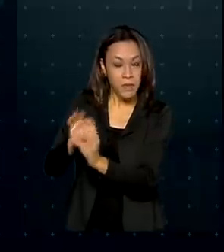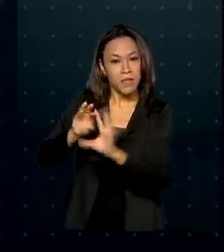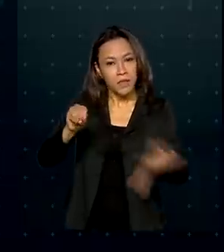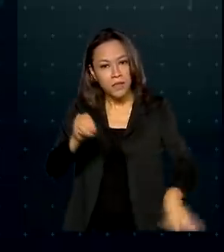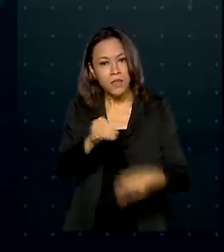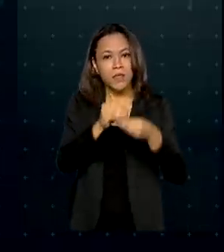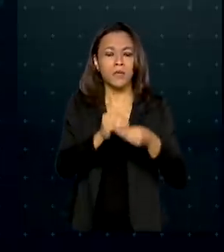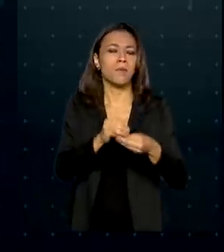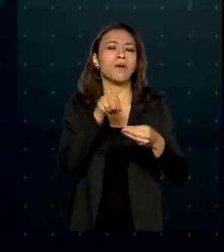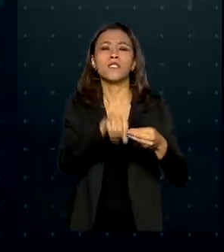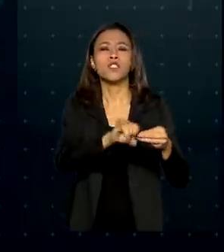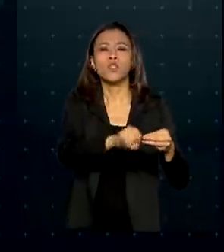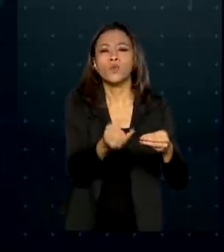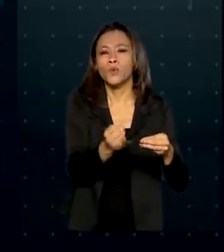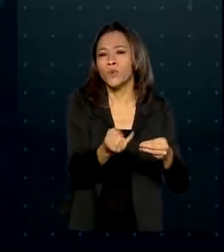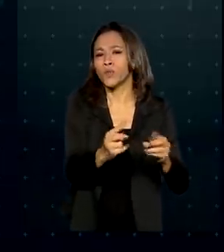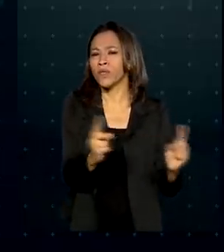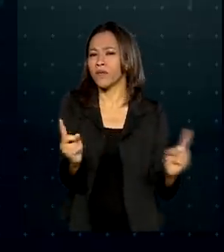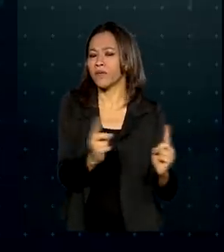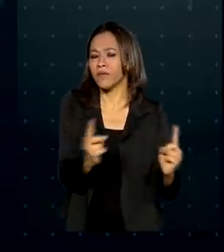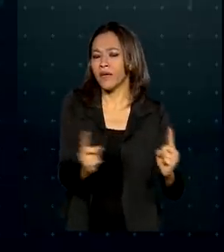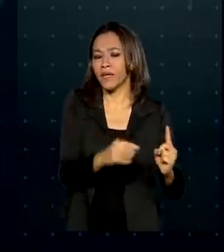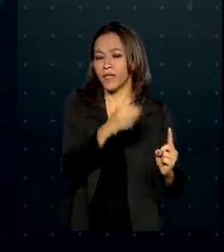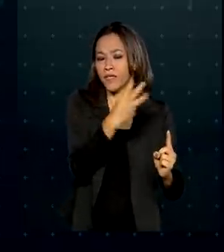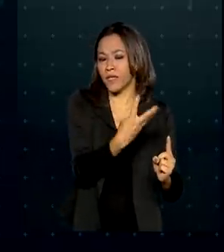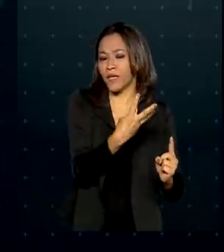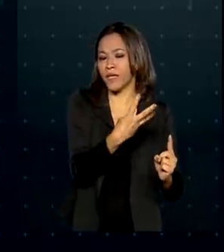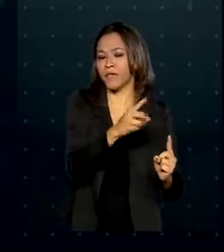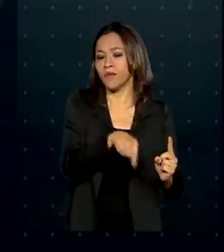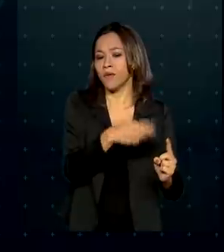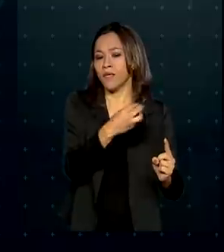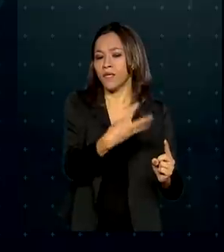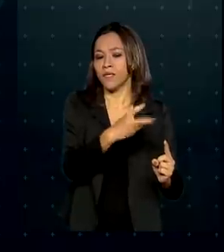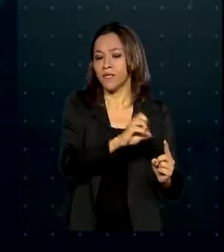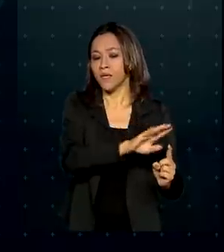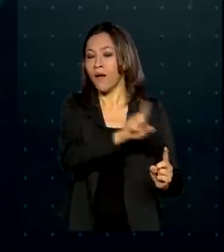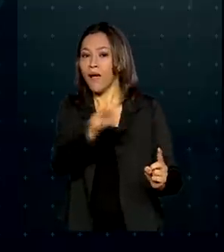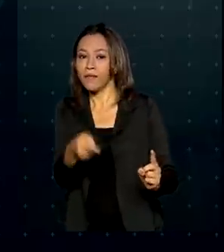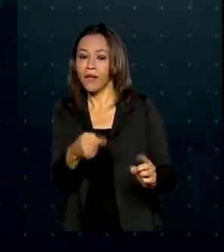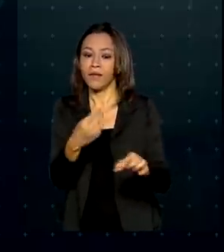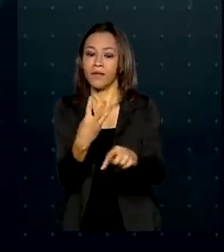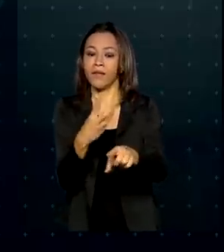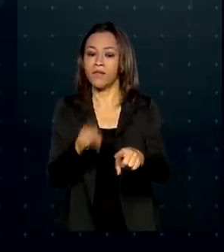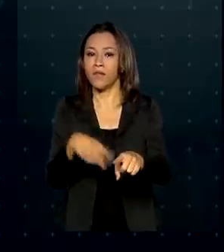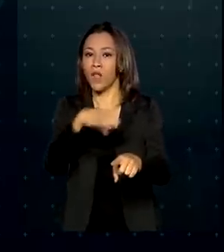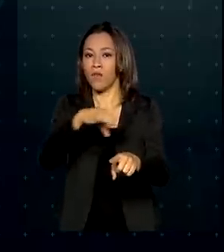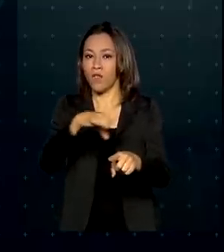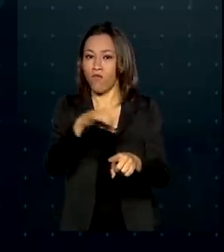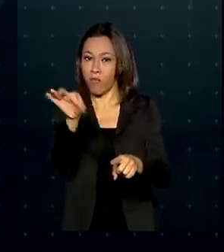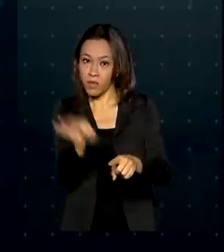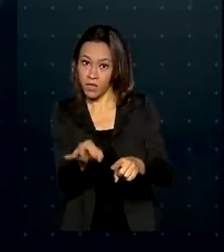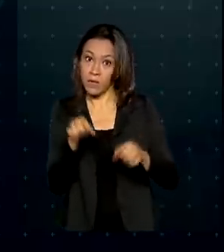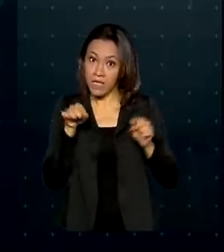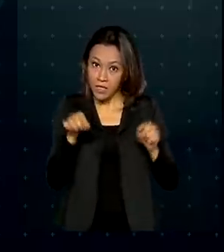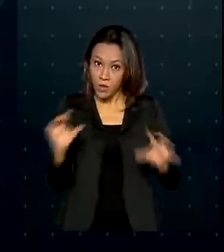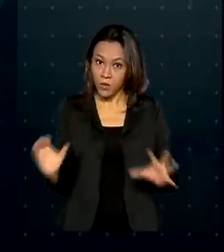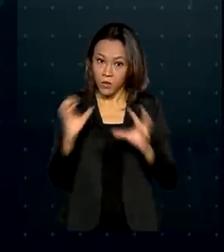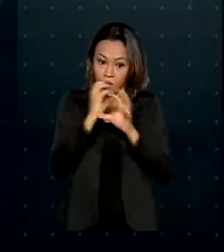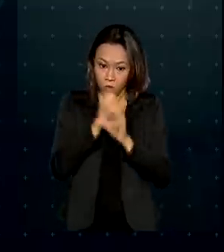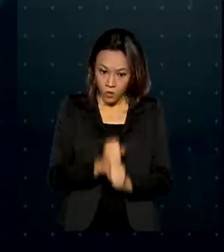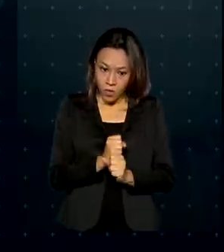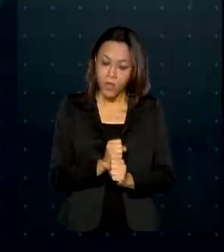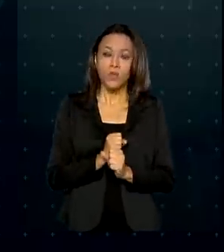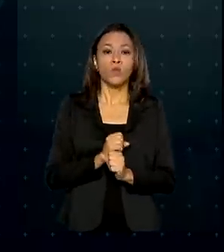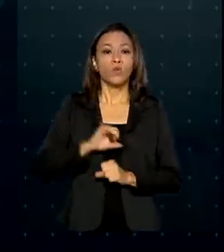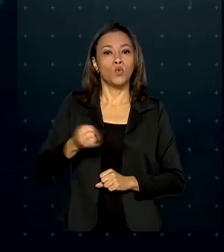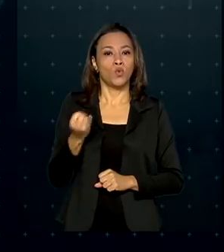taxa de juros que varia entre 3,35% e 3,99%. Com isso, no total, os